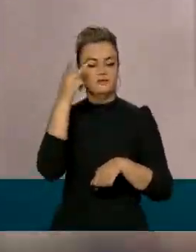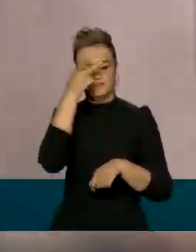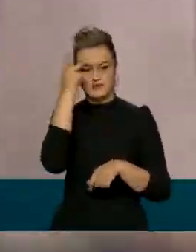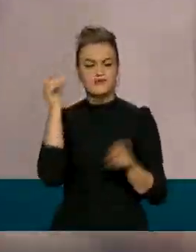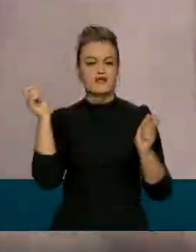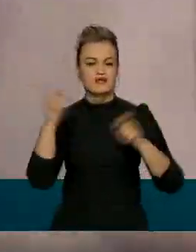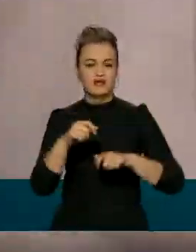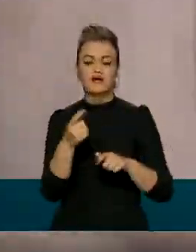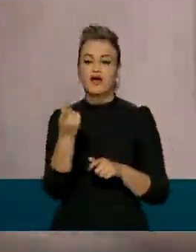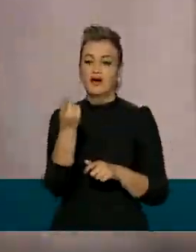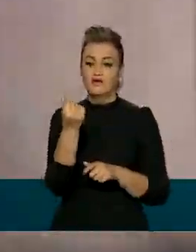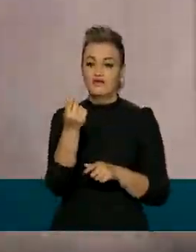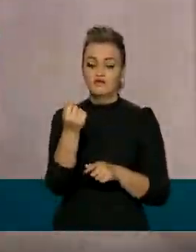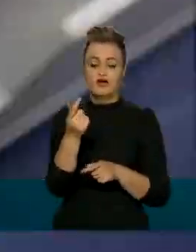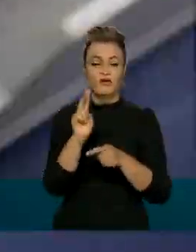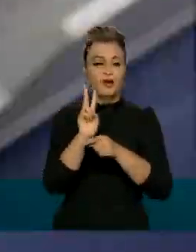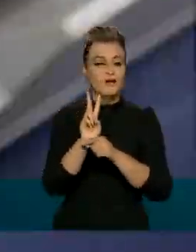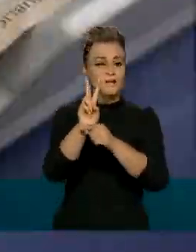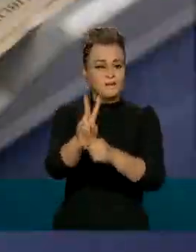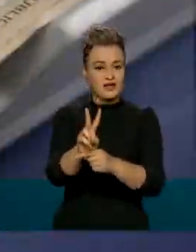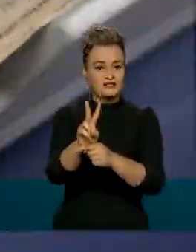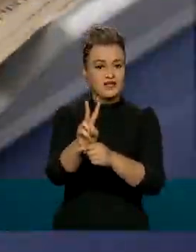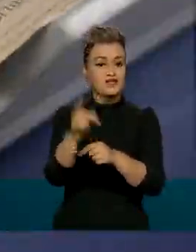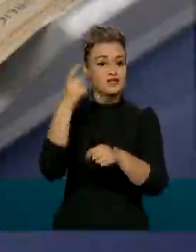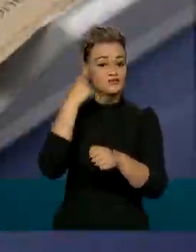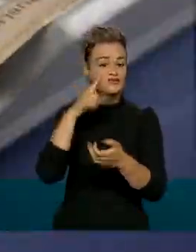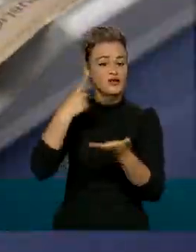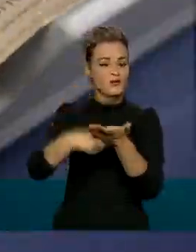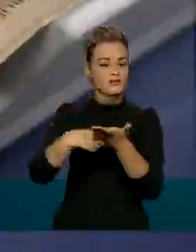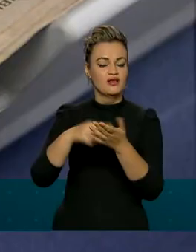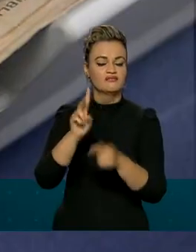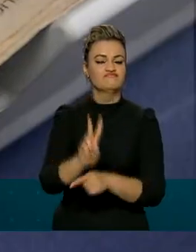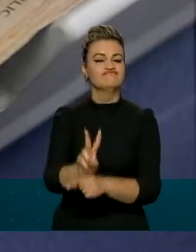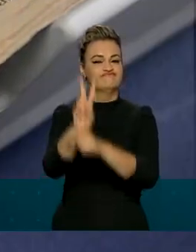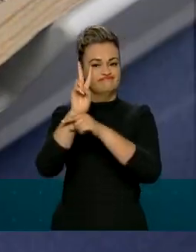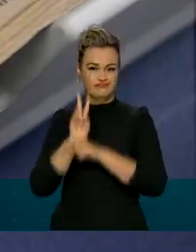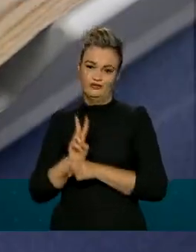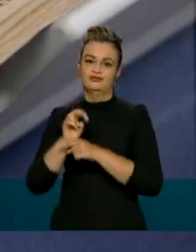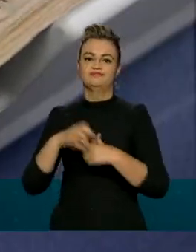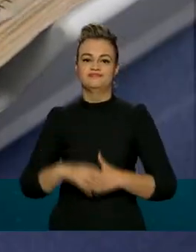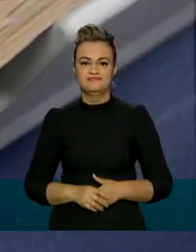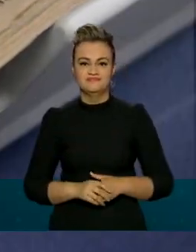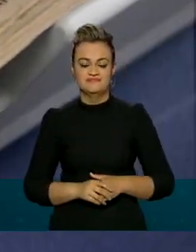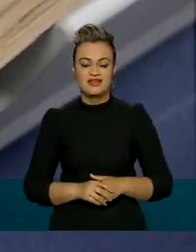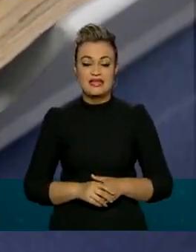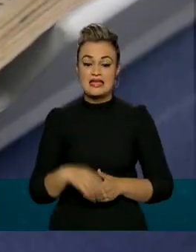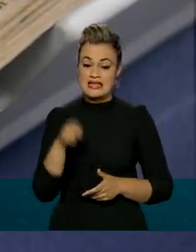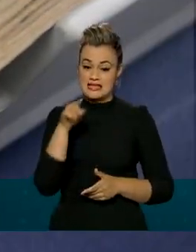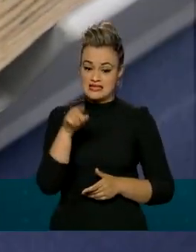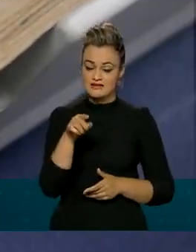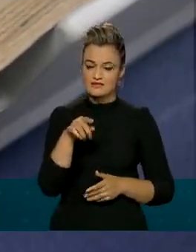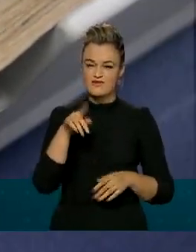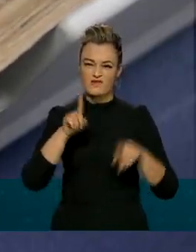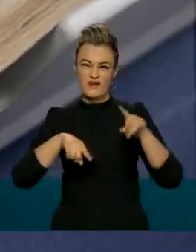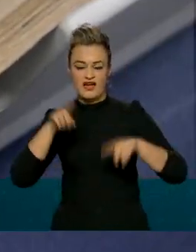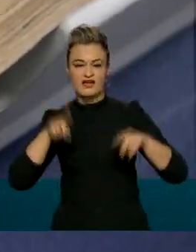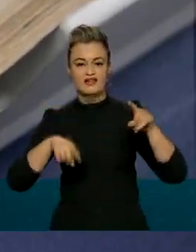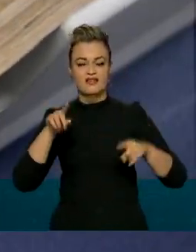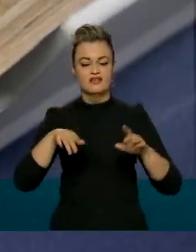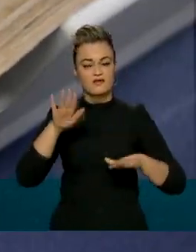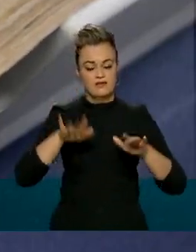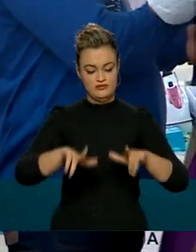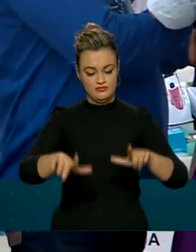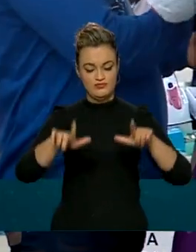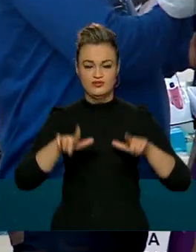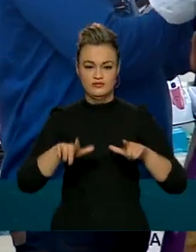emprestando um valor ao governo federal. E na data combinada, recebe o dinheiro de volta. A correção varia de acordo com o